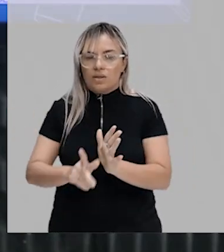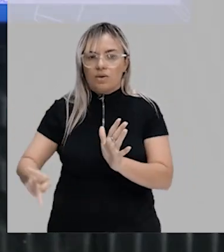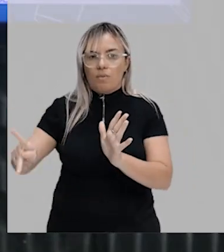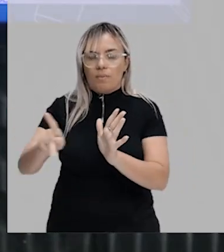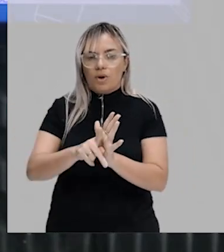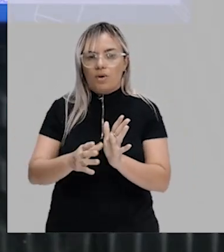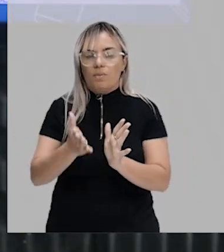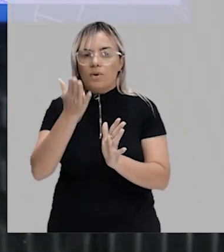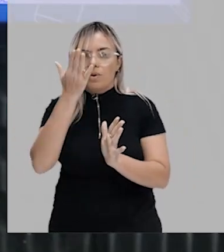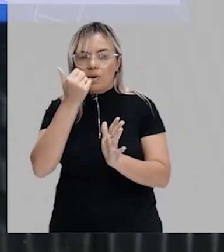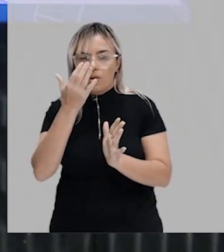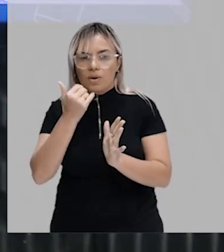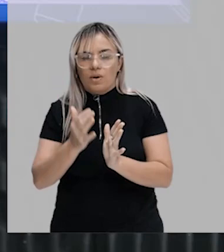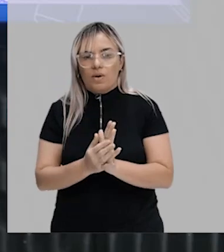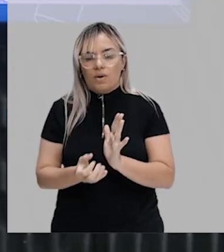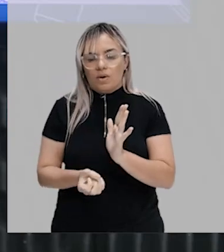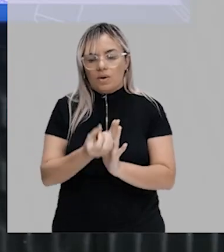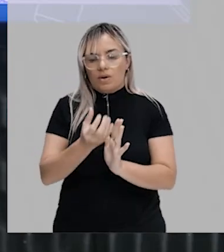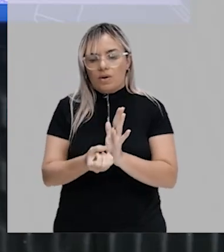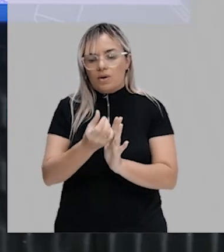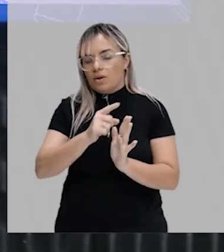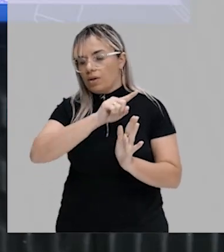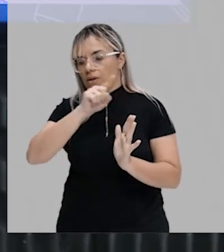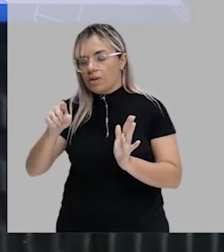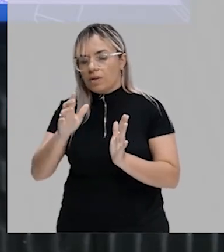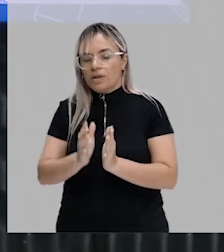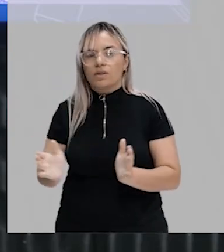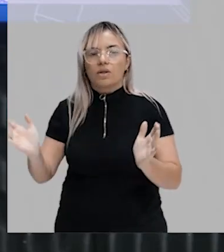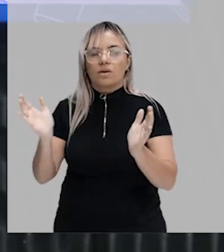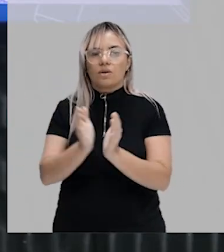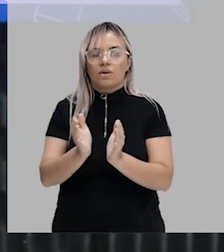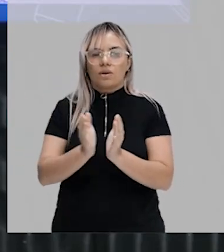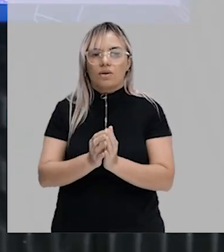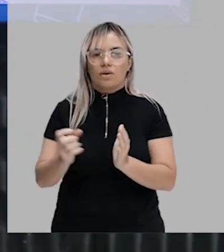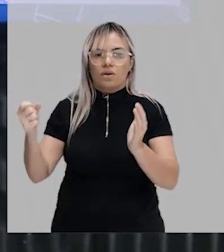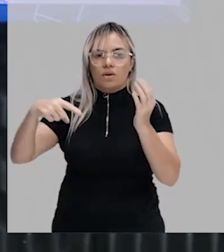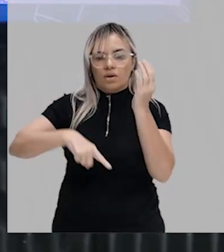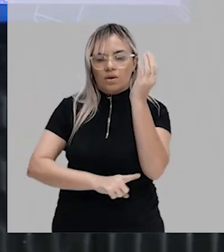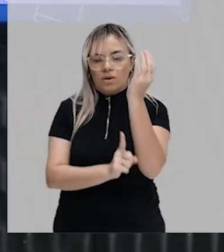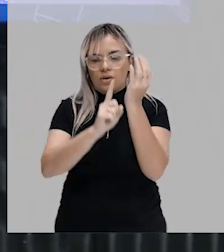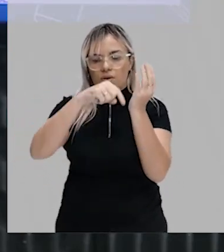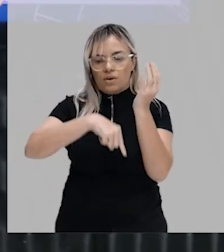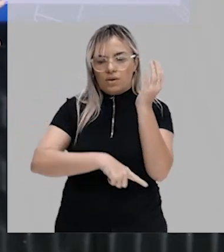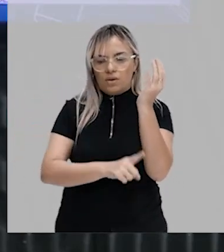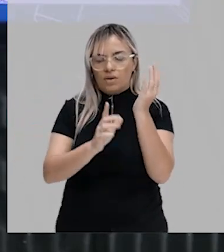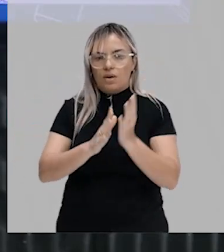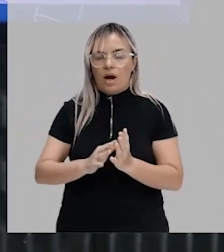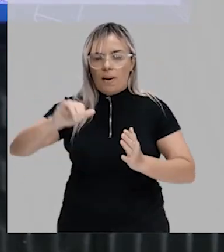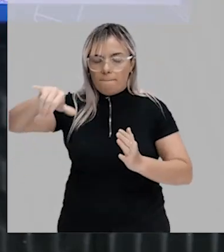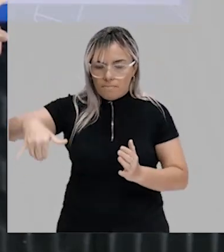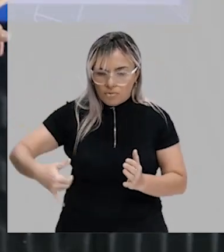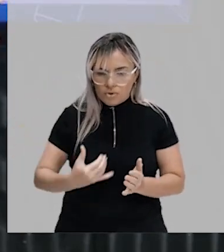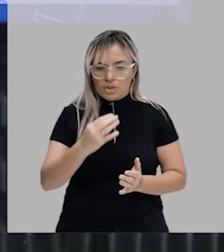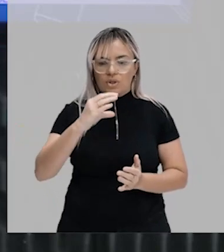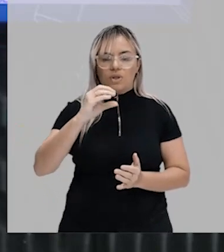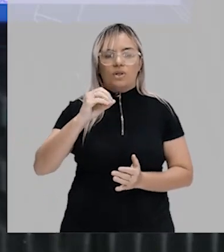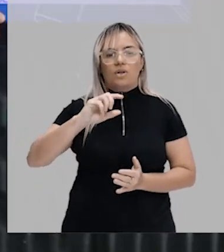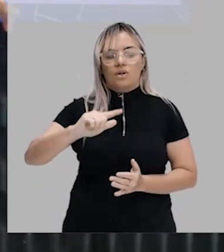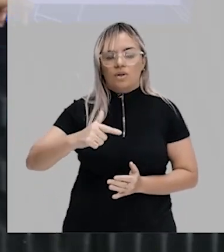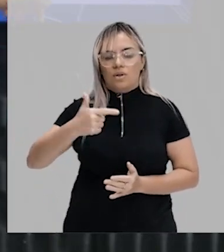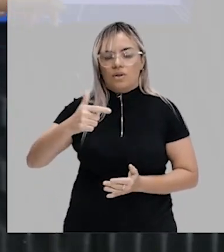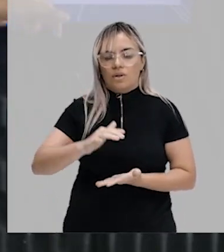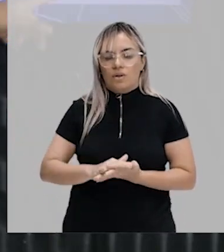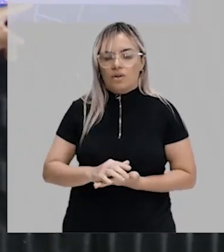indivíduos promoveram a fotossíntese, ou seja, aproveitaram o gás carbônico atmosférico, e aí